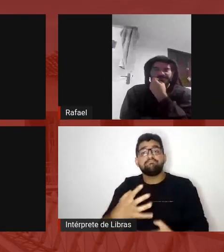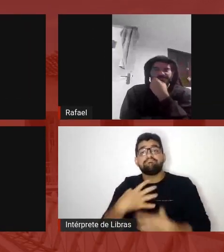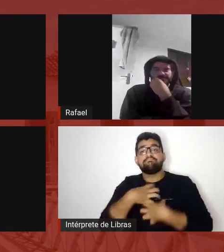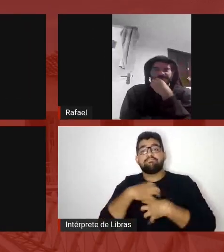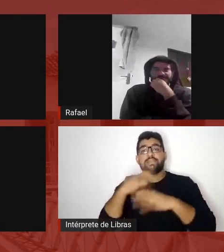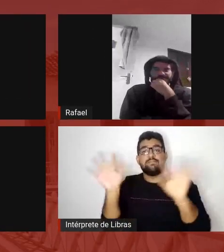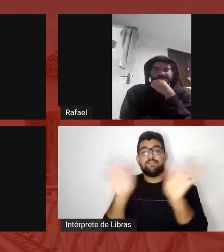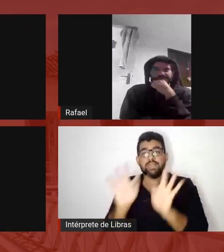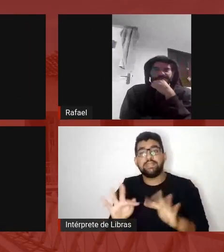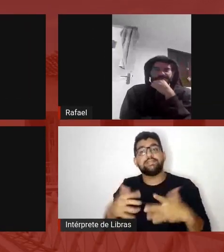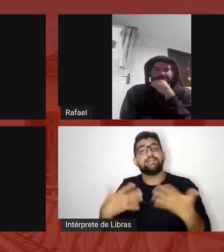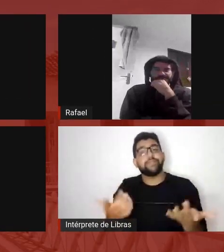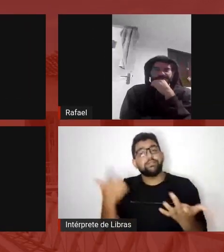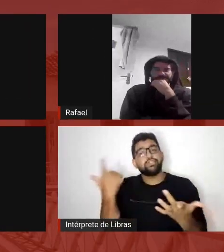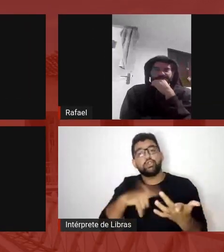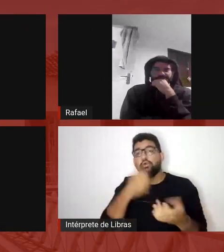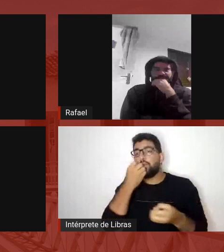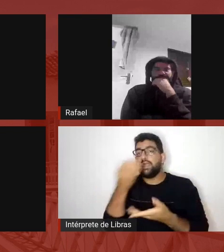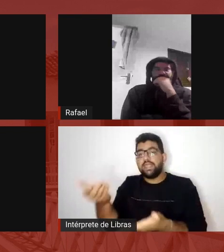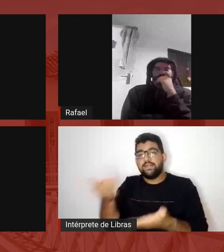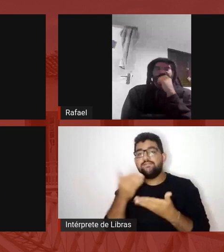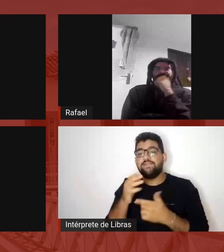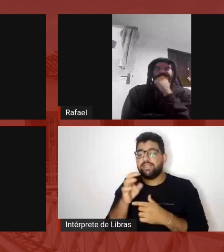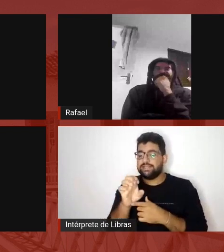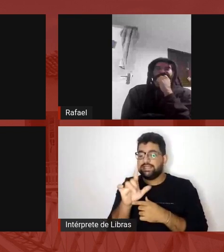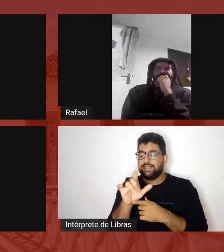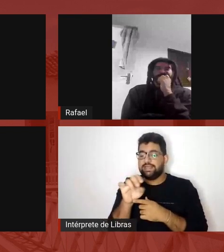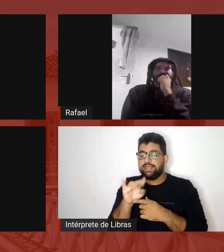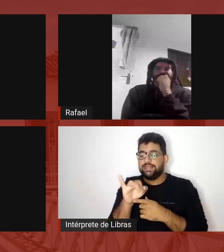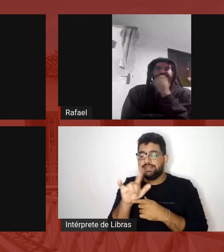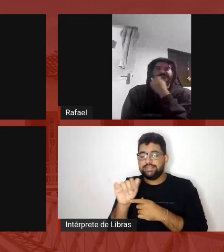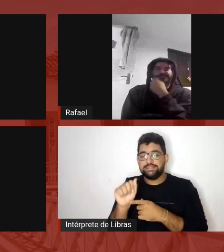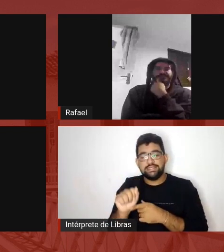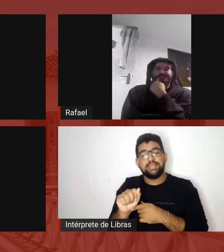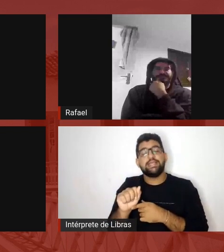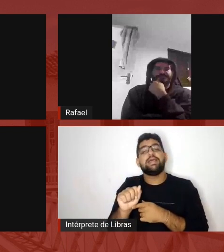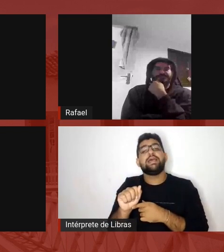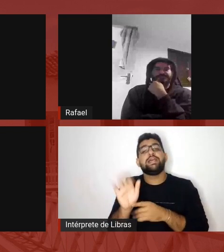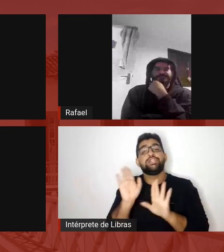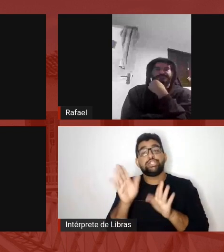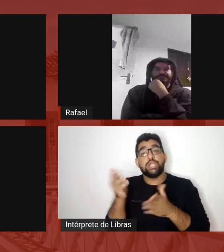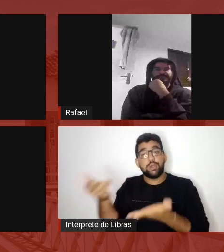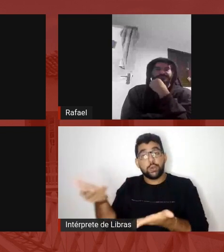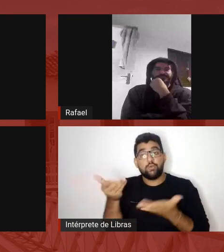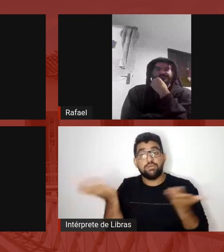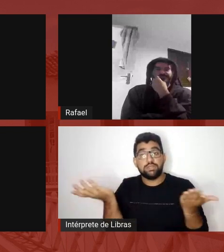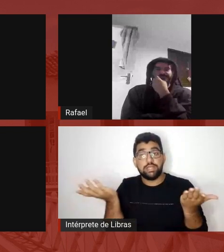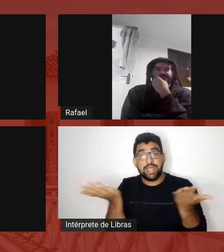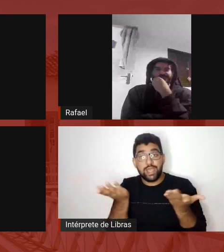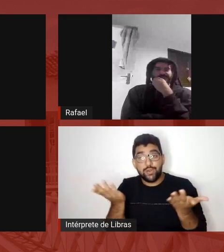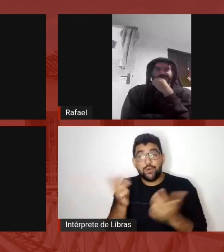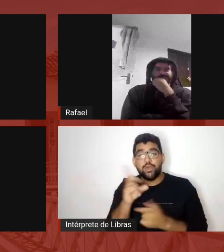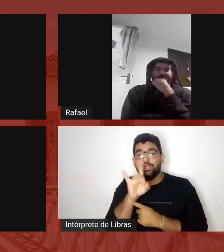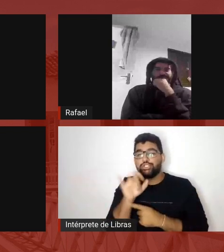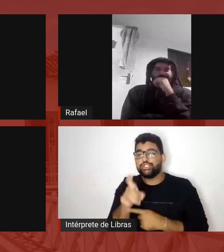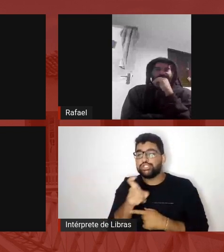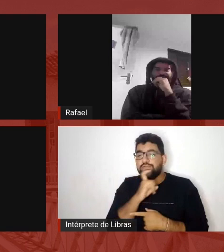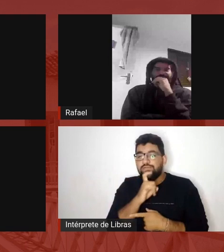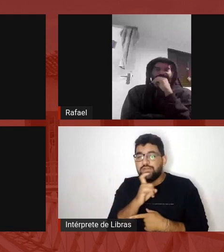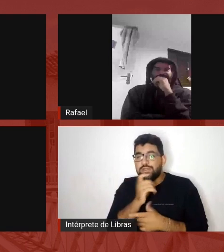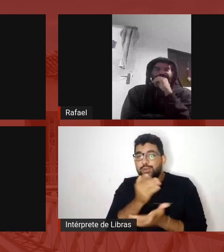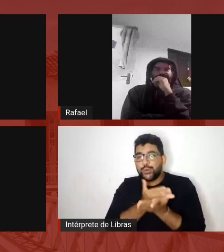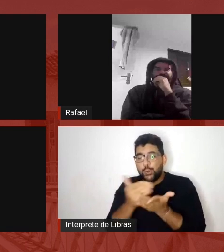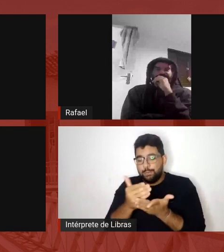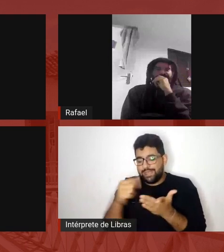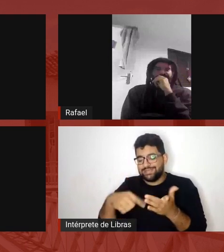gente dá novamente as boas-vindas à Helenísia da Mata e já convida ela nesse frio, iniciando aqui na cidade de